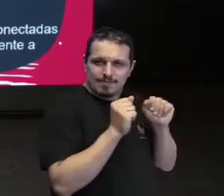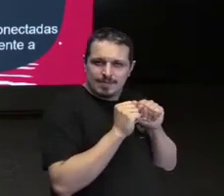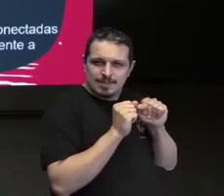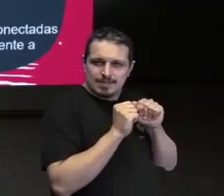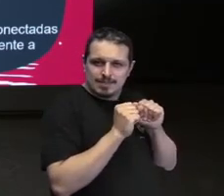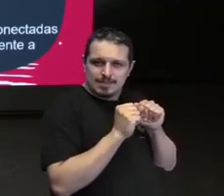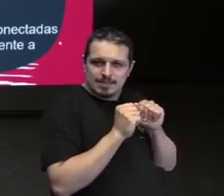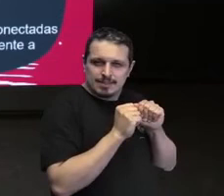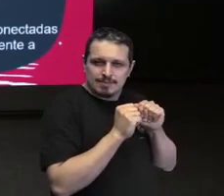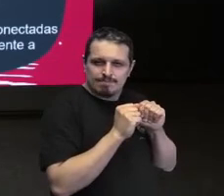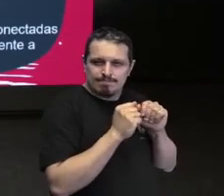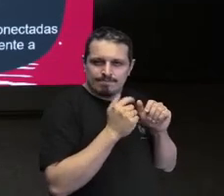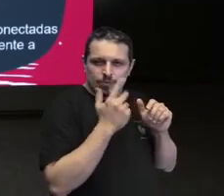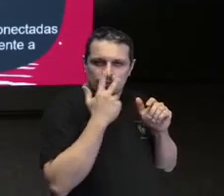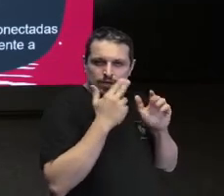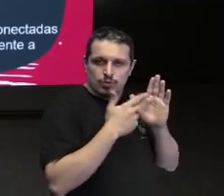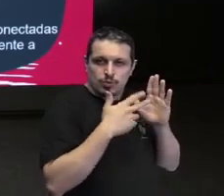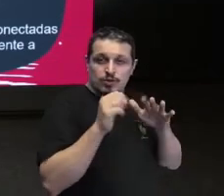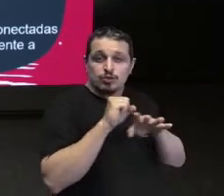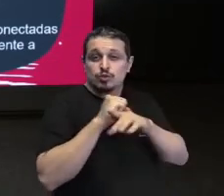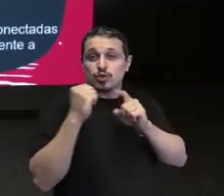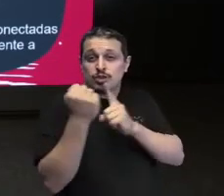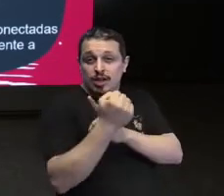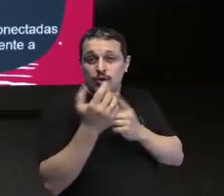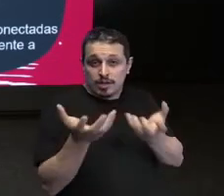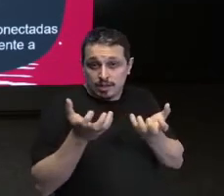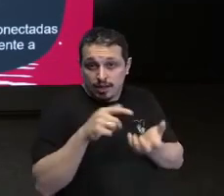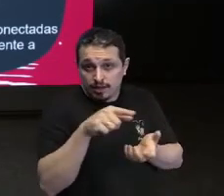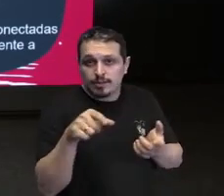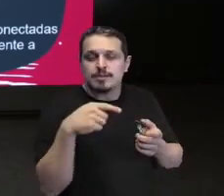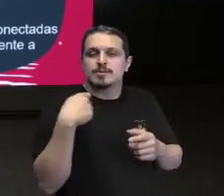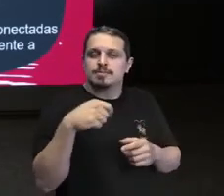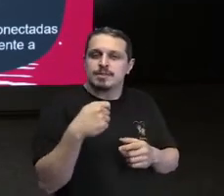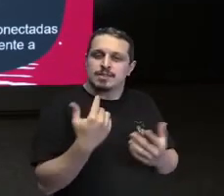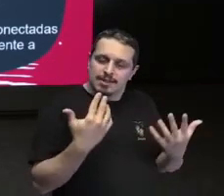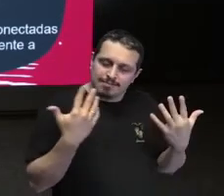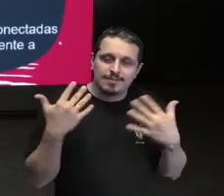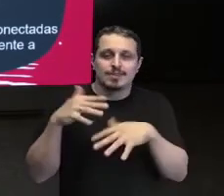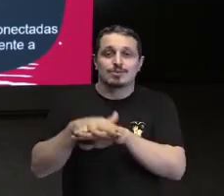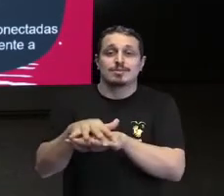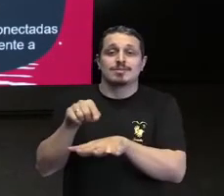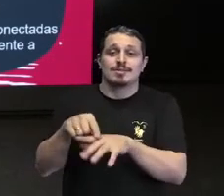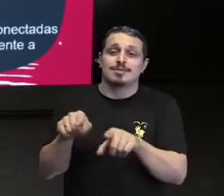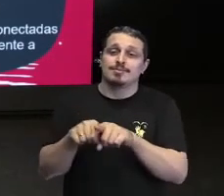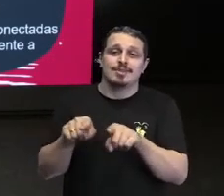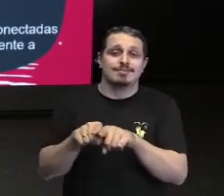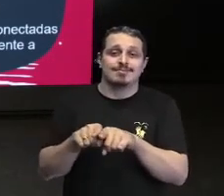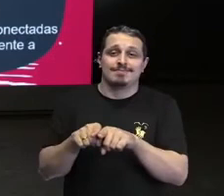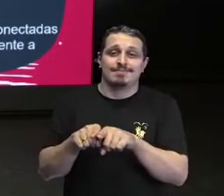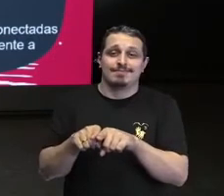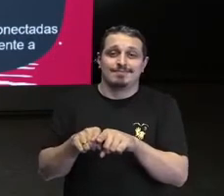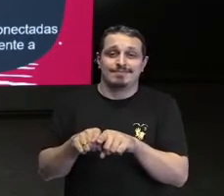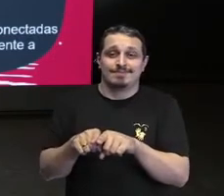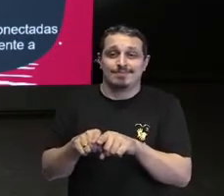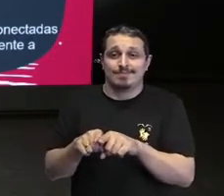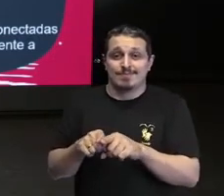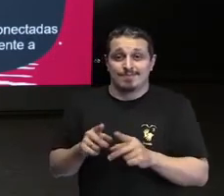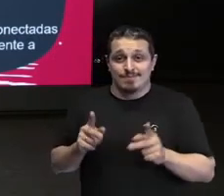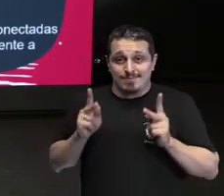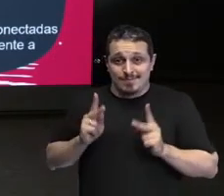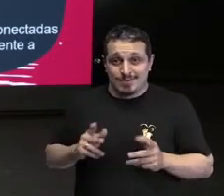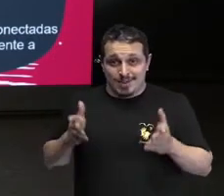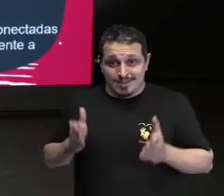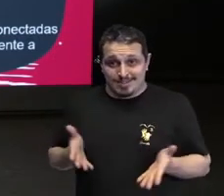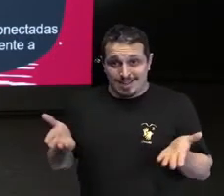indiscutível porque se eu tenho pessoas as pessoas hoje em dia ainda mais nessas novas gerações